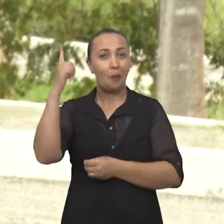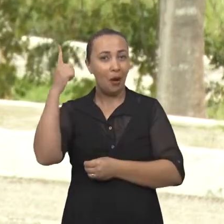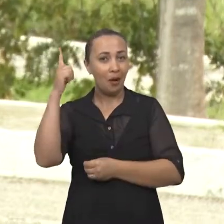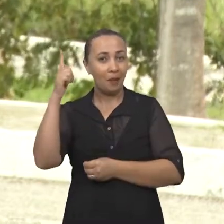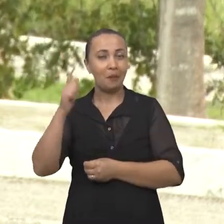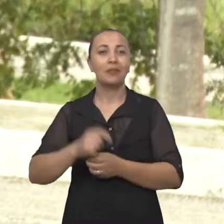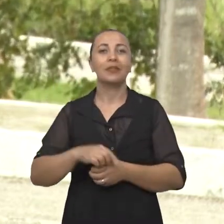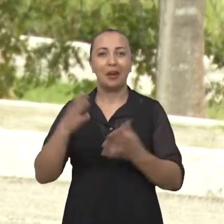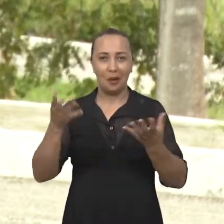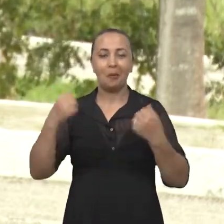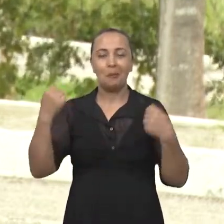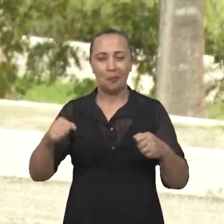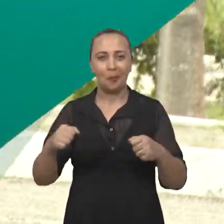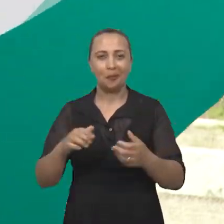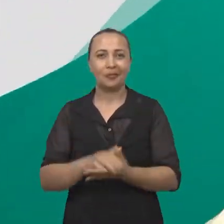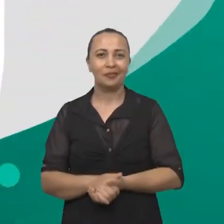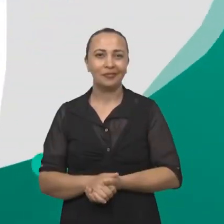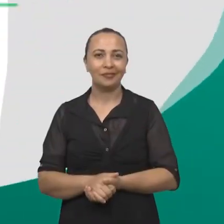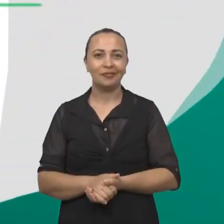agora será possível.